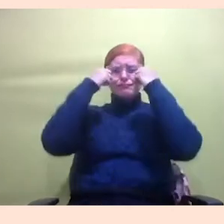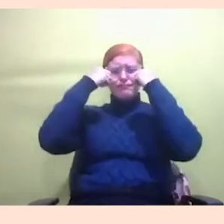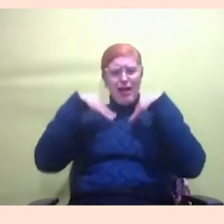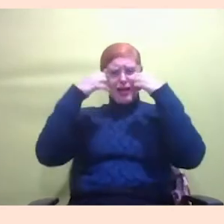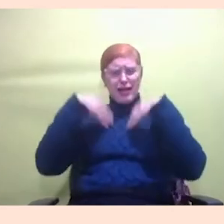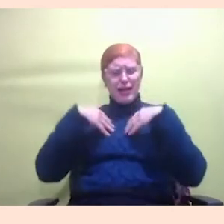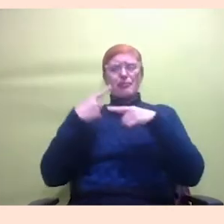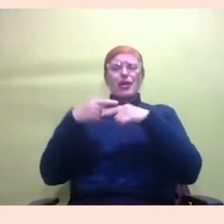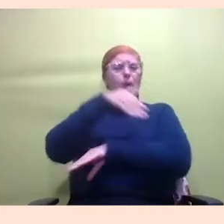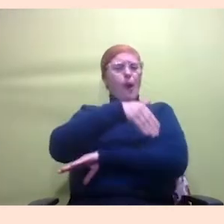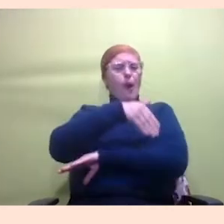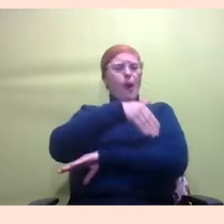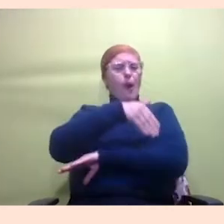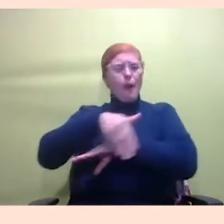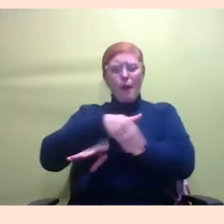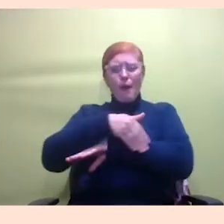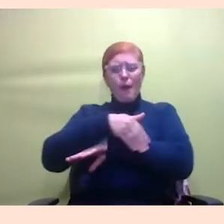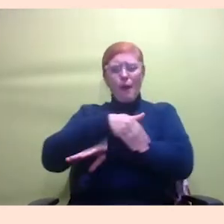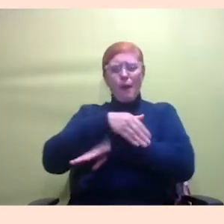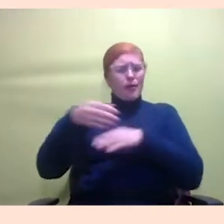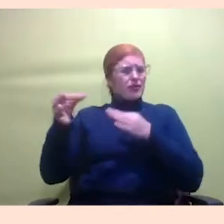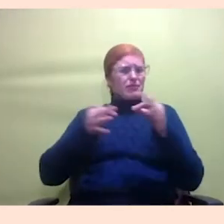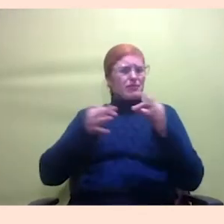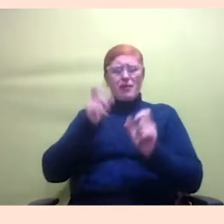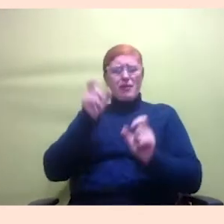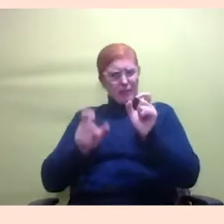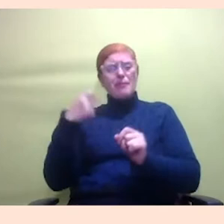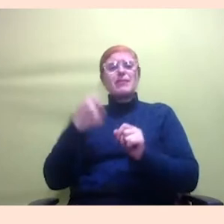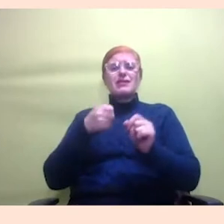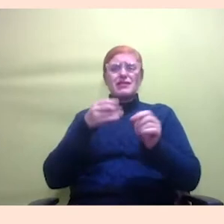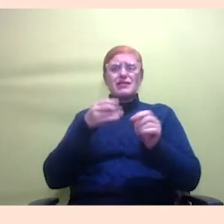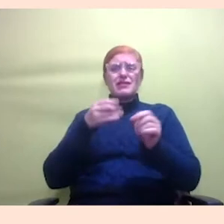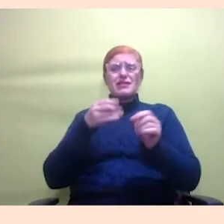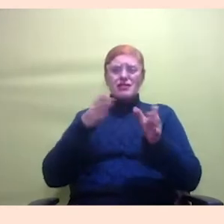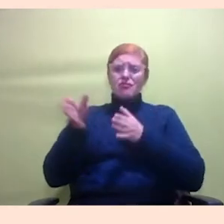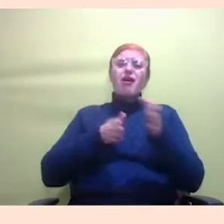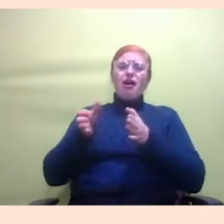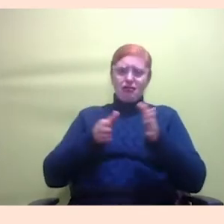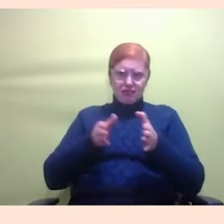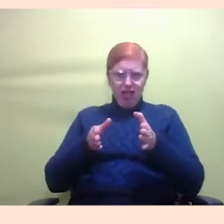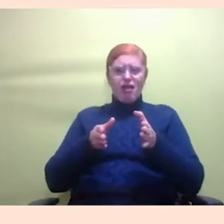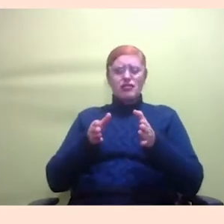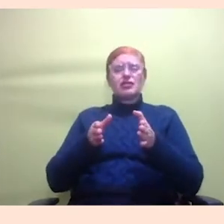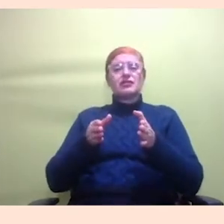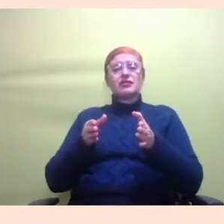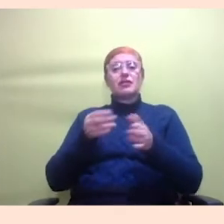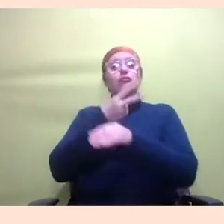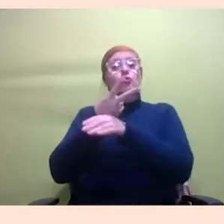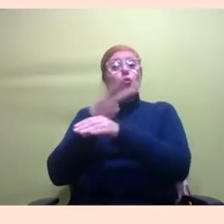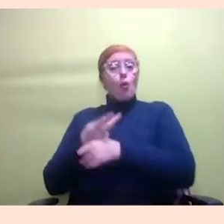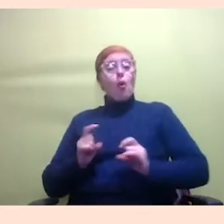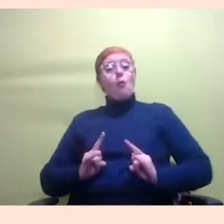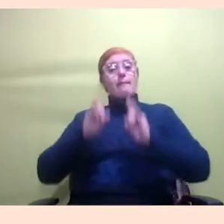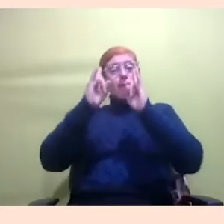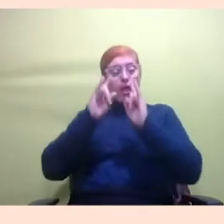precisam de acessibilidade então a gente procurou um lugar que as mulheres que têm deficiência que precisassem de acessibilidade